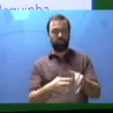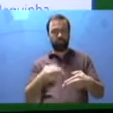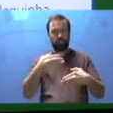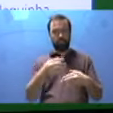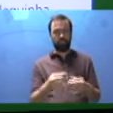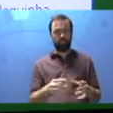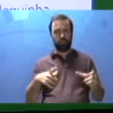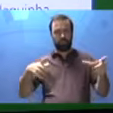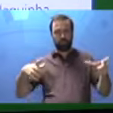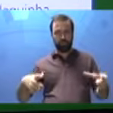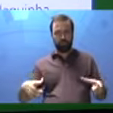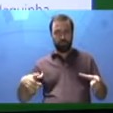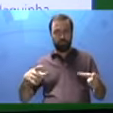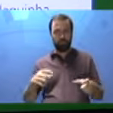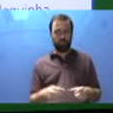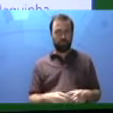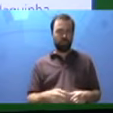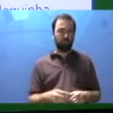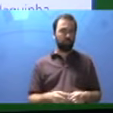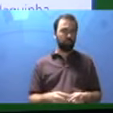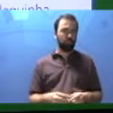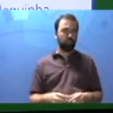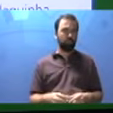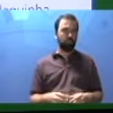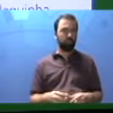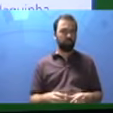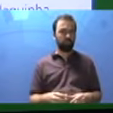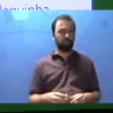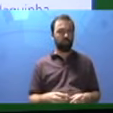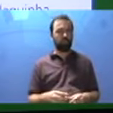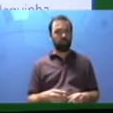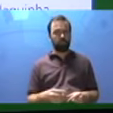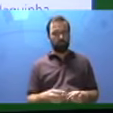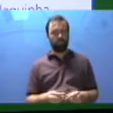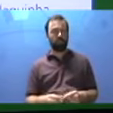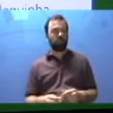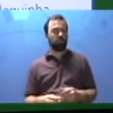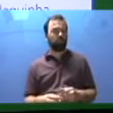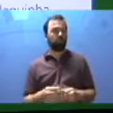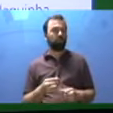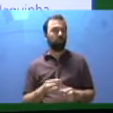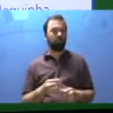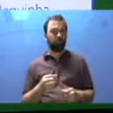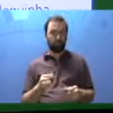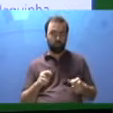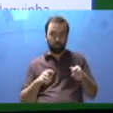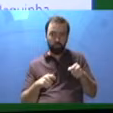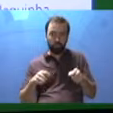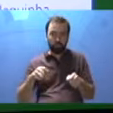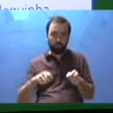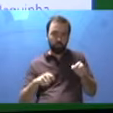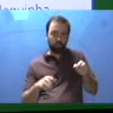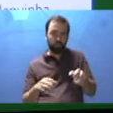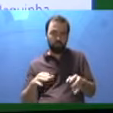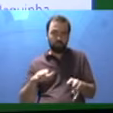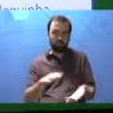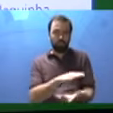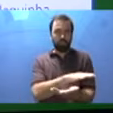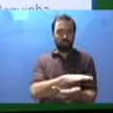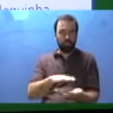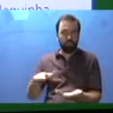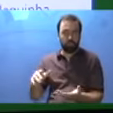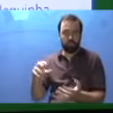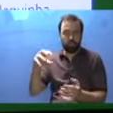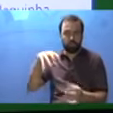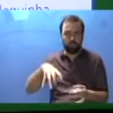papel colorido para representar as quadras e serragens verdes para o gramado. Monte os elementos sobre